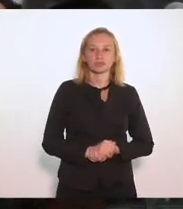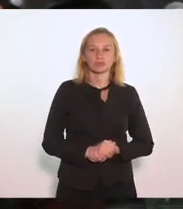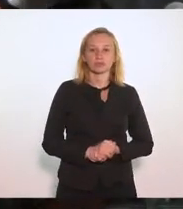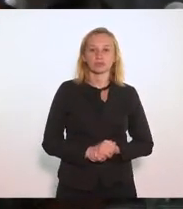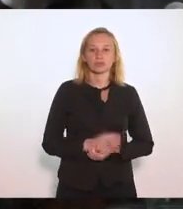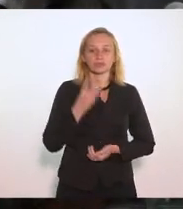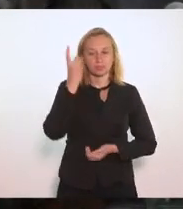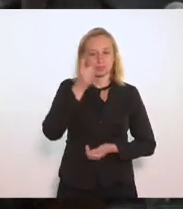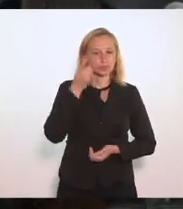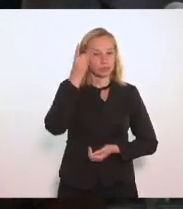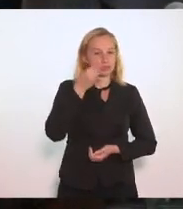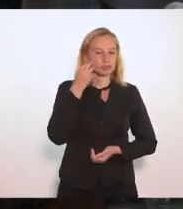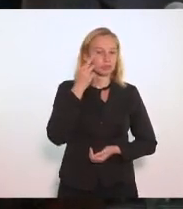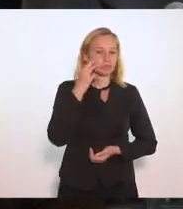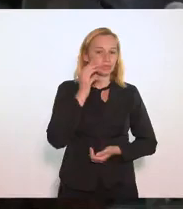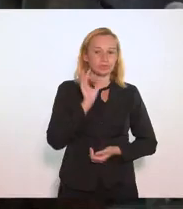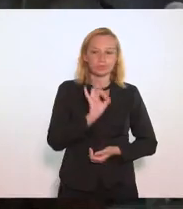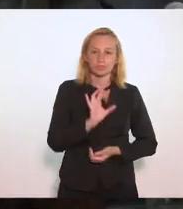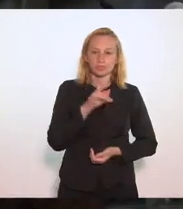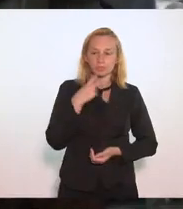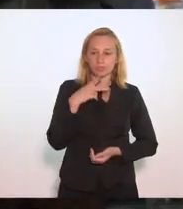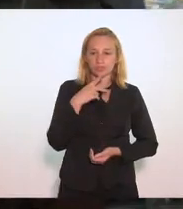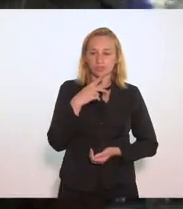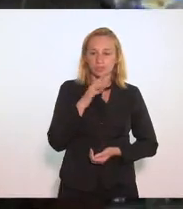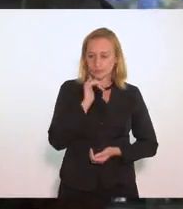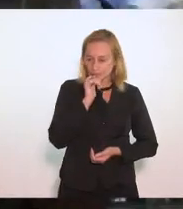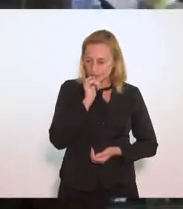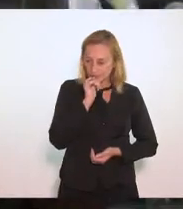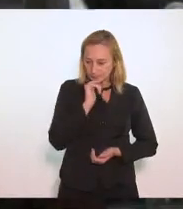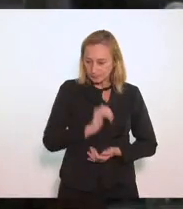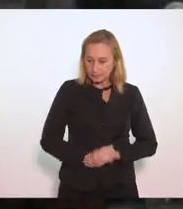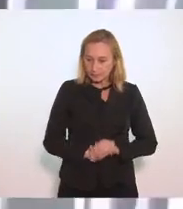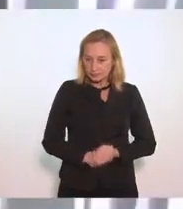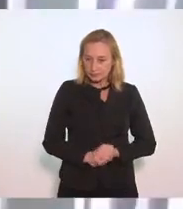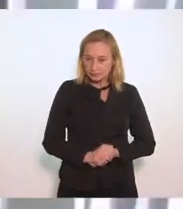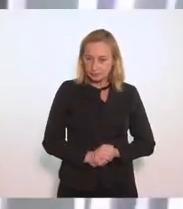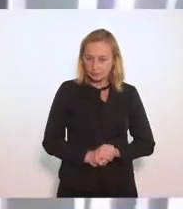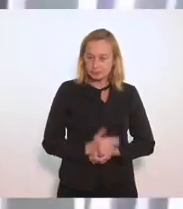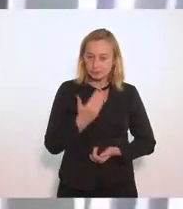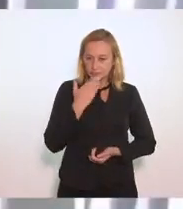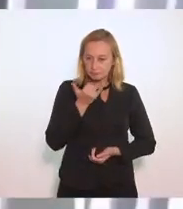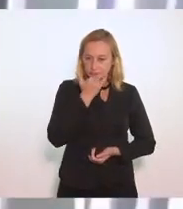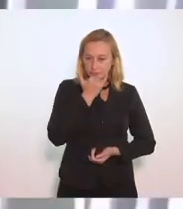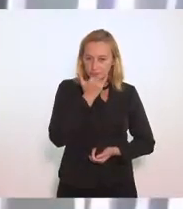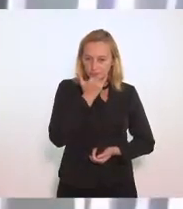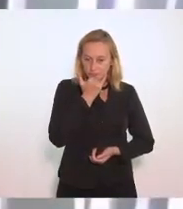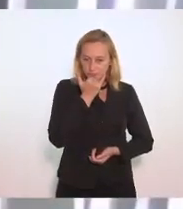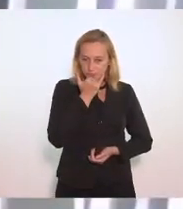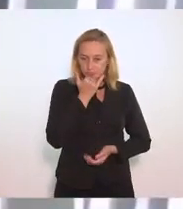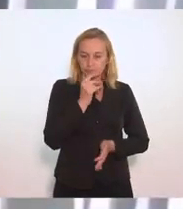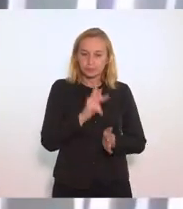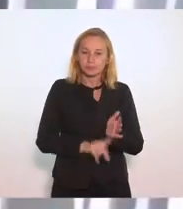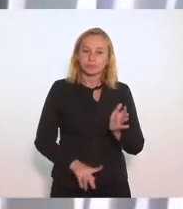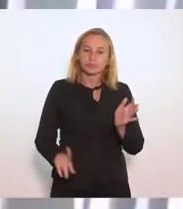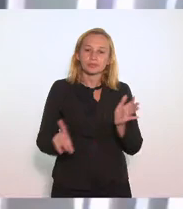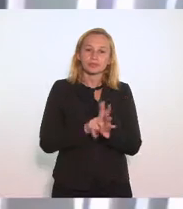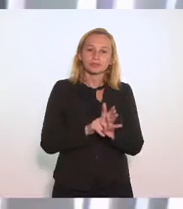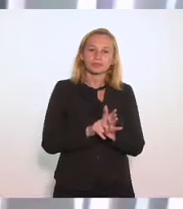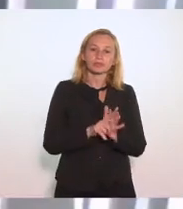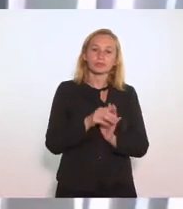Deputado Valdeck Só para tirar uma dúvida, presidente André Siliano Eu peço desculpas No projeto de lei